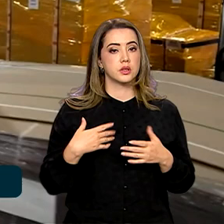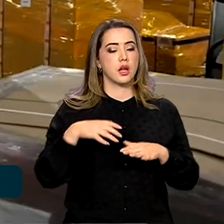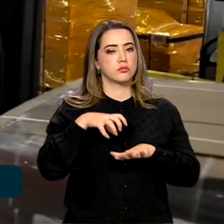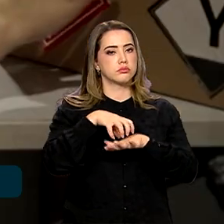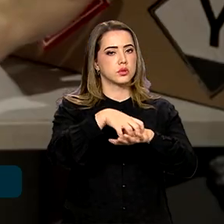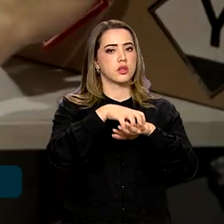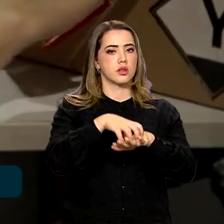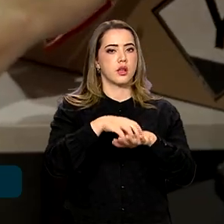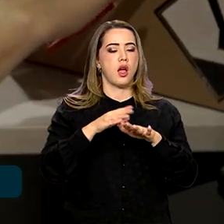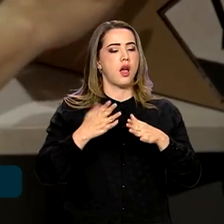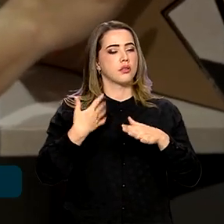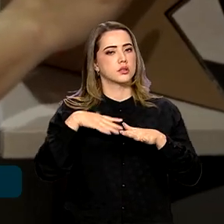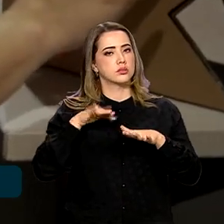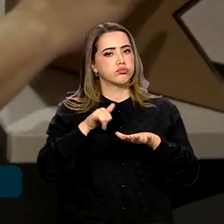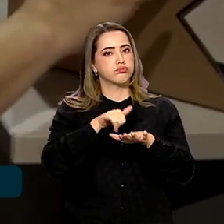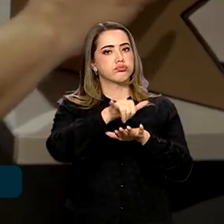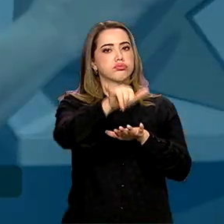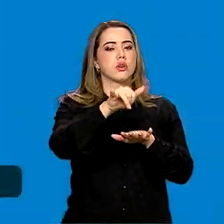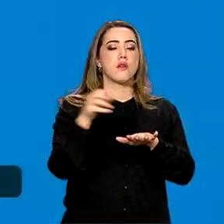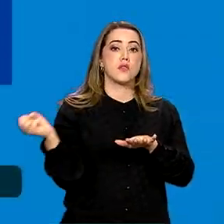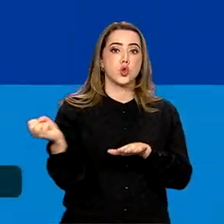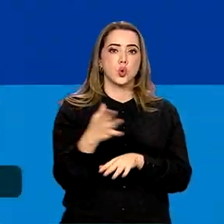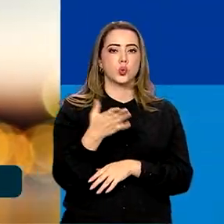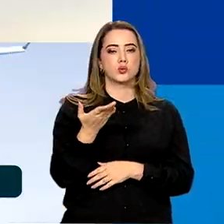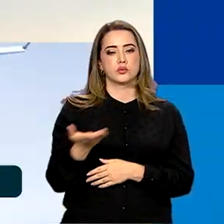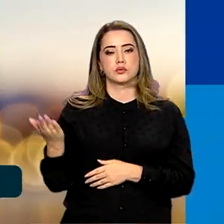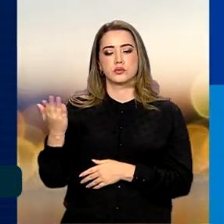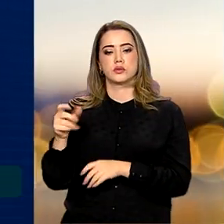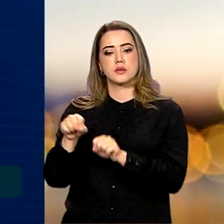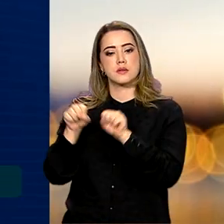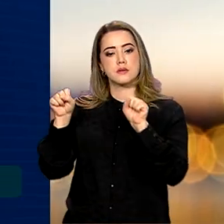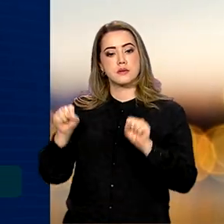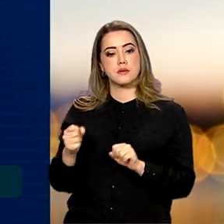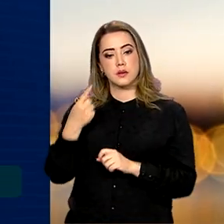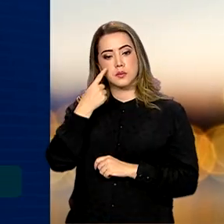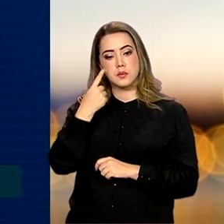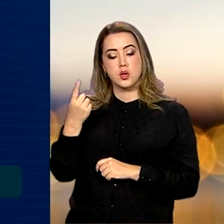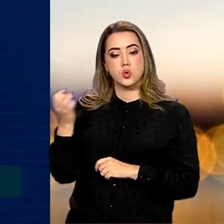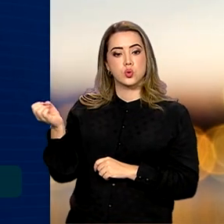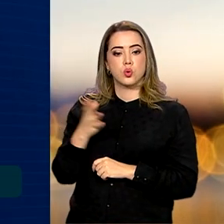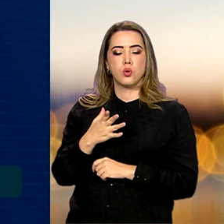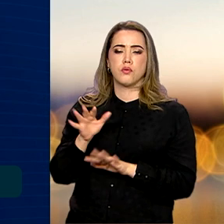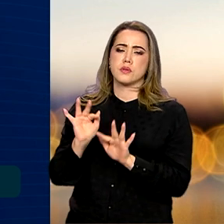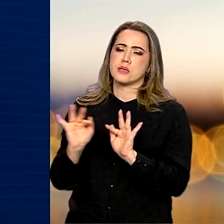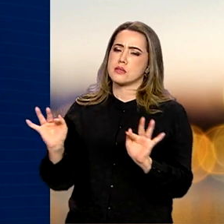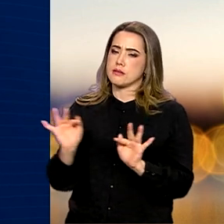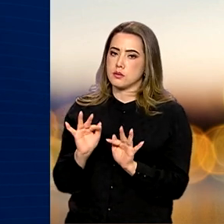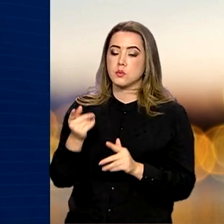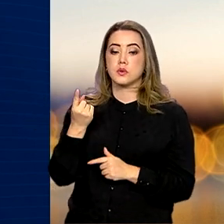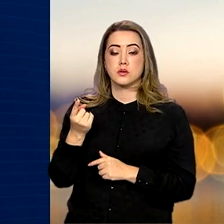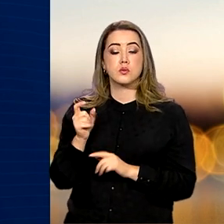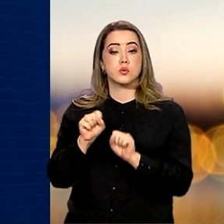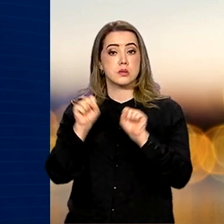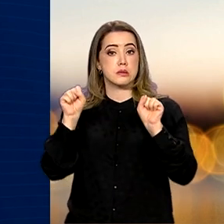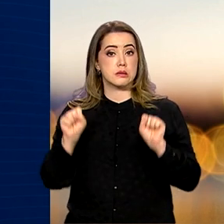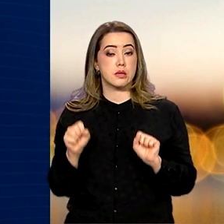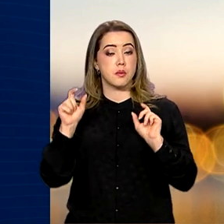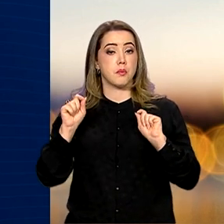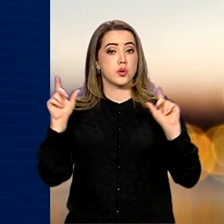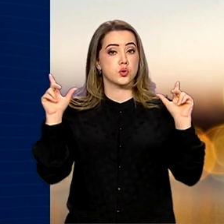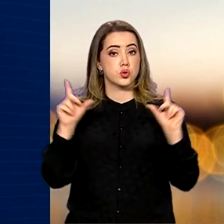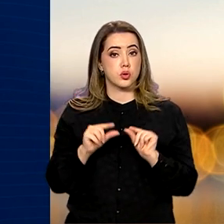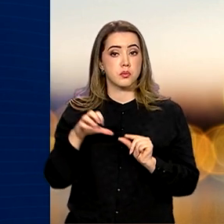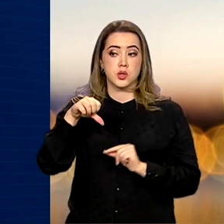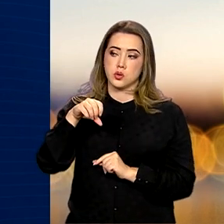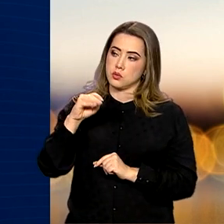promete inovar o processo aduaneiro. Com o novo modelo, mais moderno e simplificado, o sistema deve reduzir em